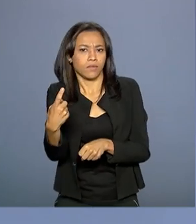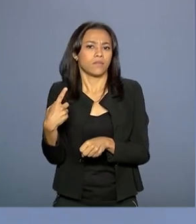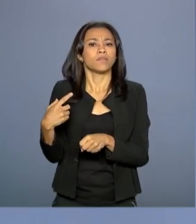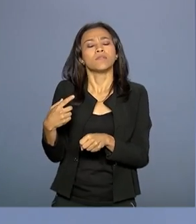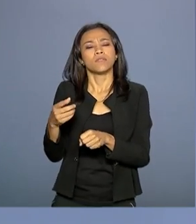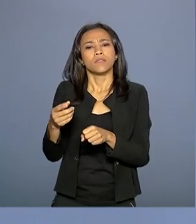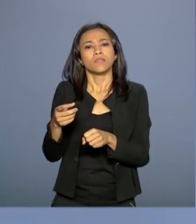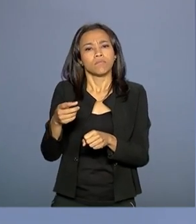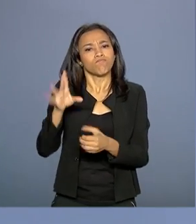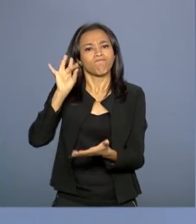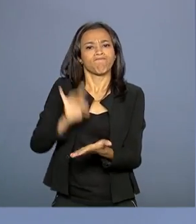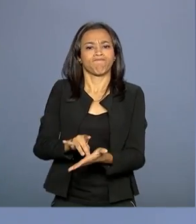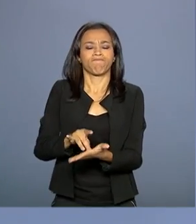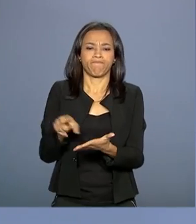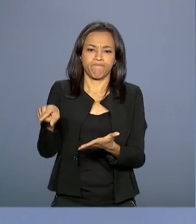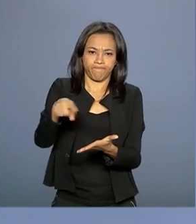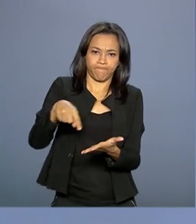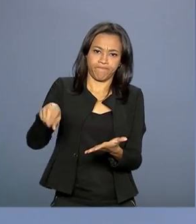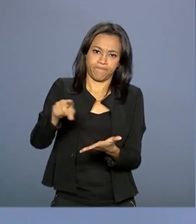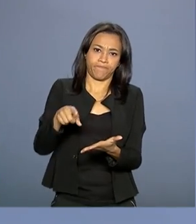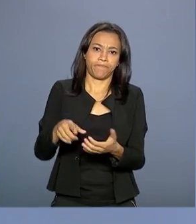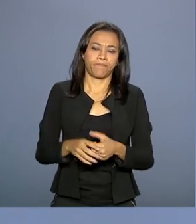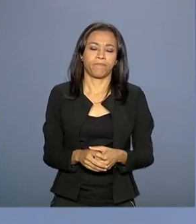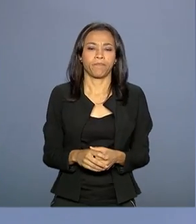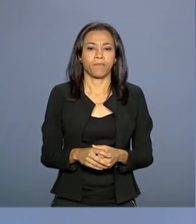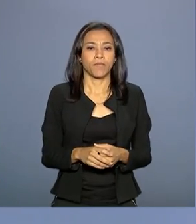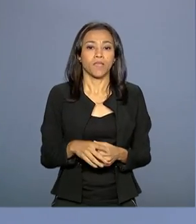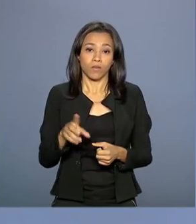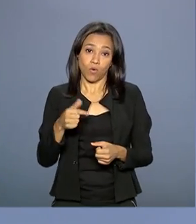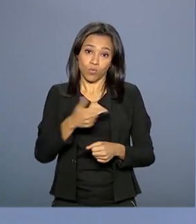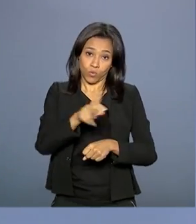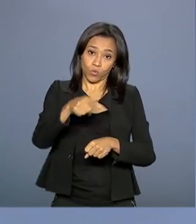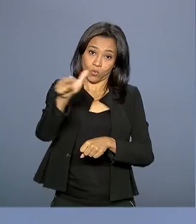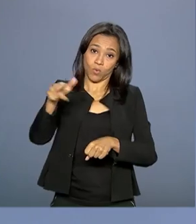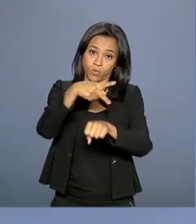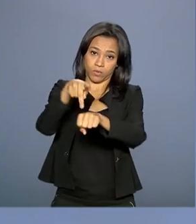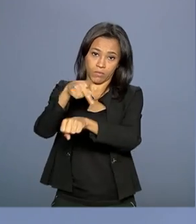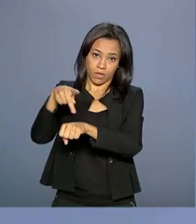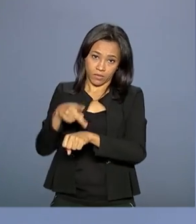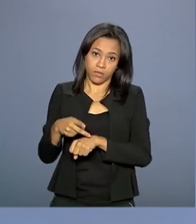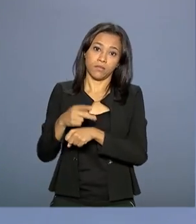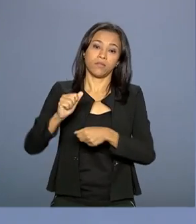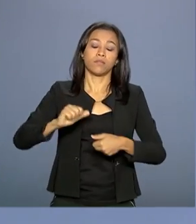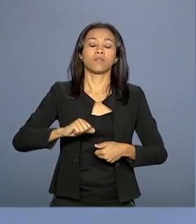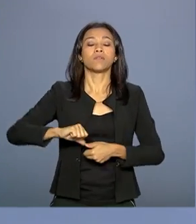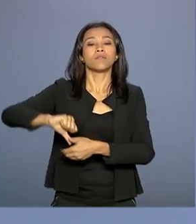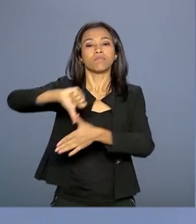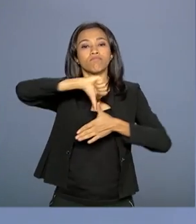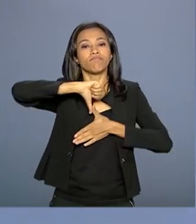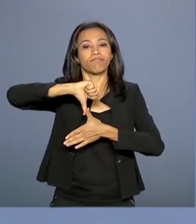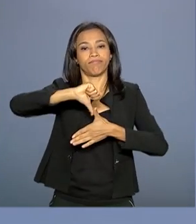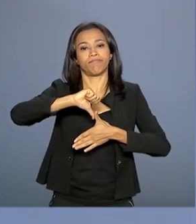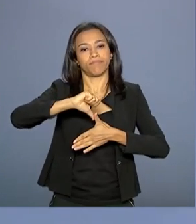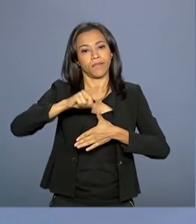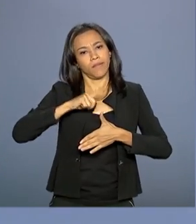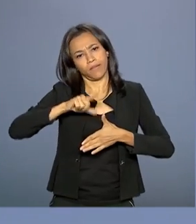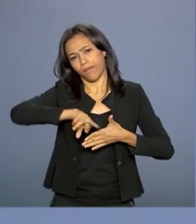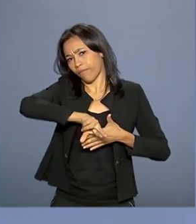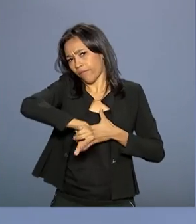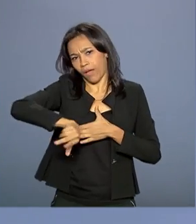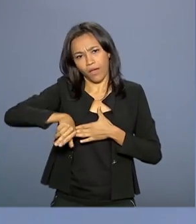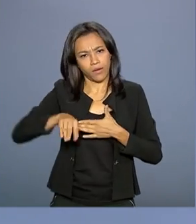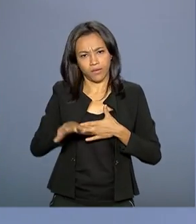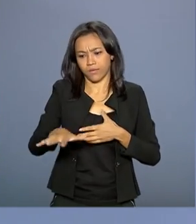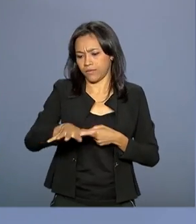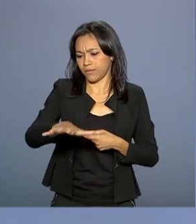específicas, concretas, entre os países da América do Sul, que poderão ter várias formas e vários